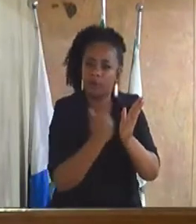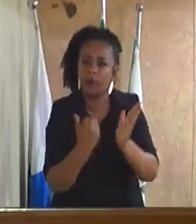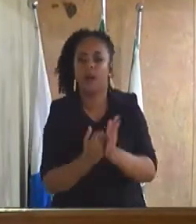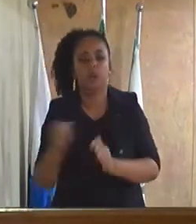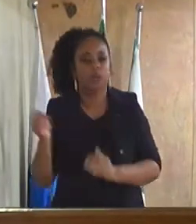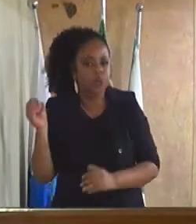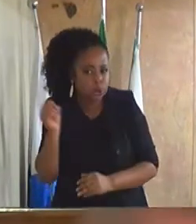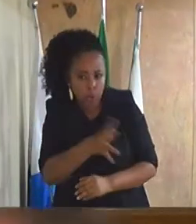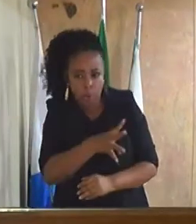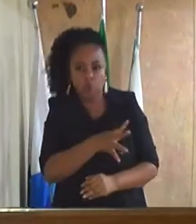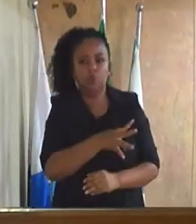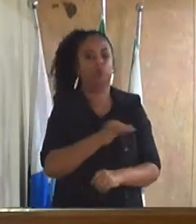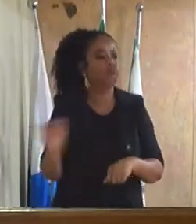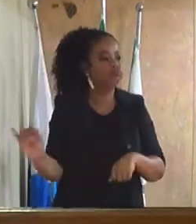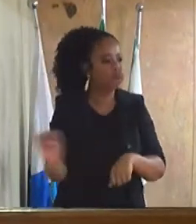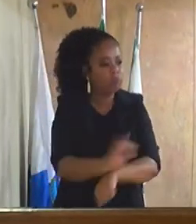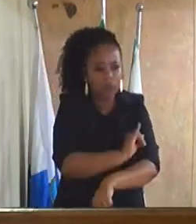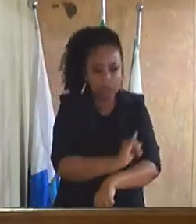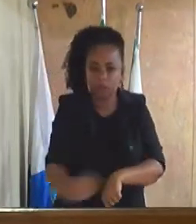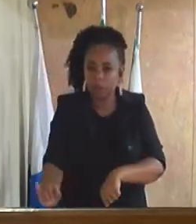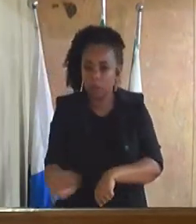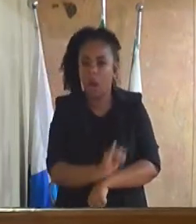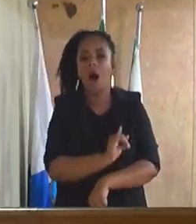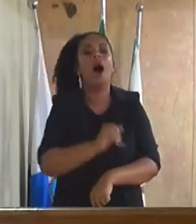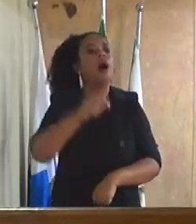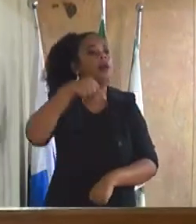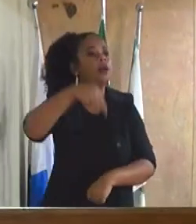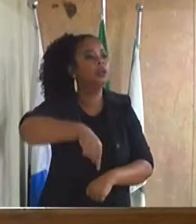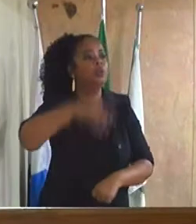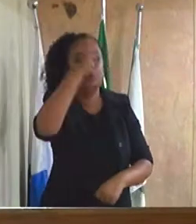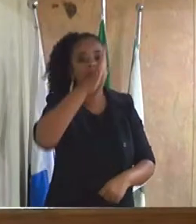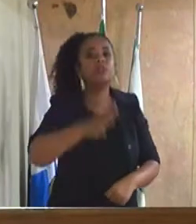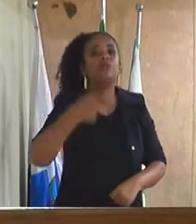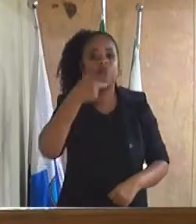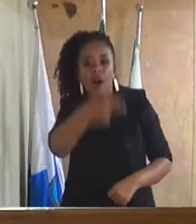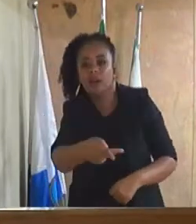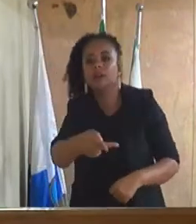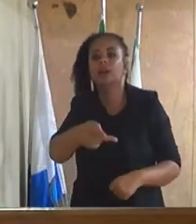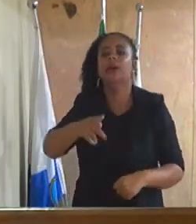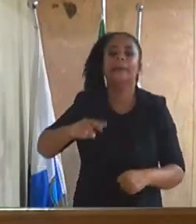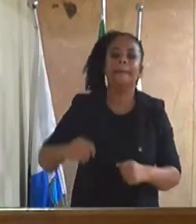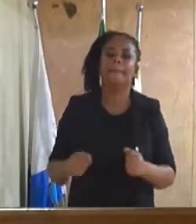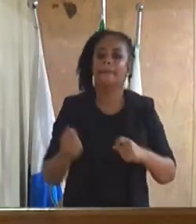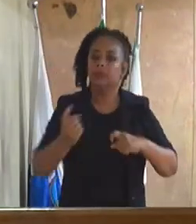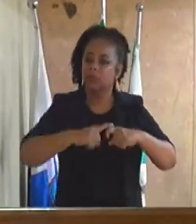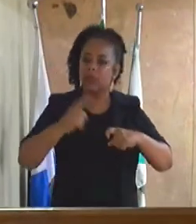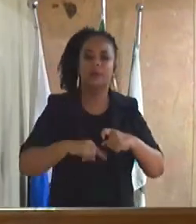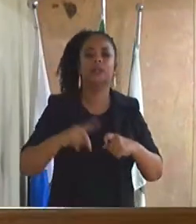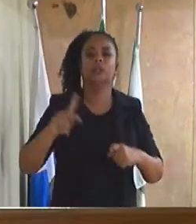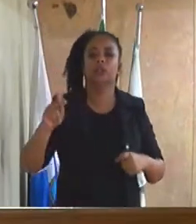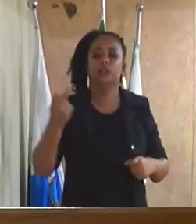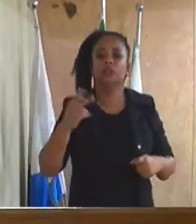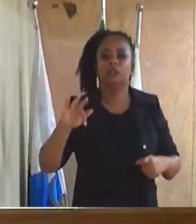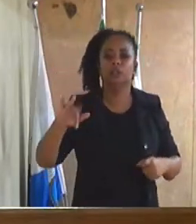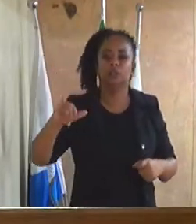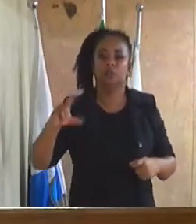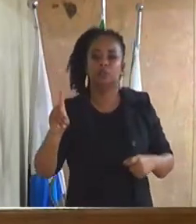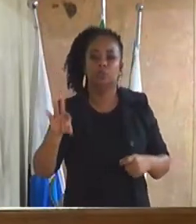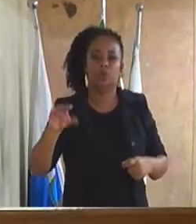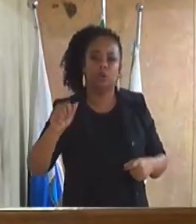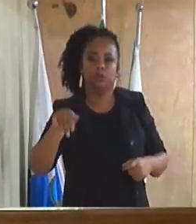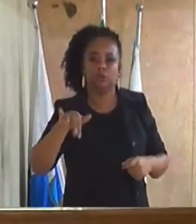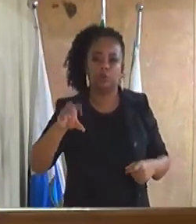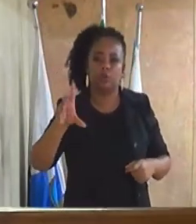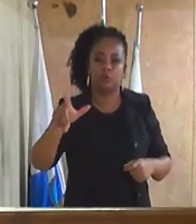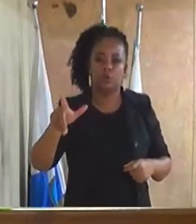e do Brasil, muito se fala de hidroxicloroquina, eu vejo nessa, vereador Cláudio Tomás, esse discurso de